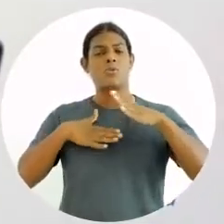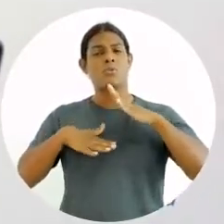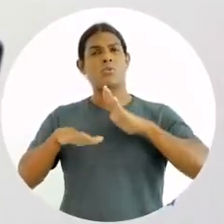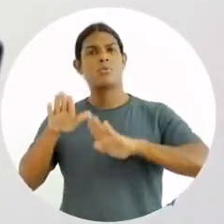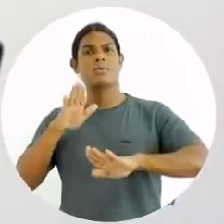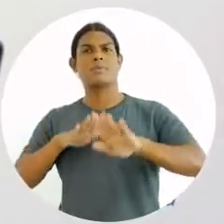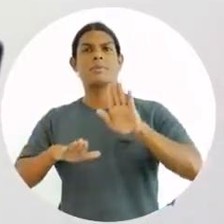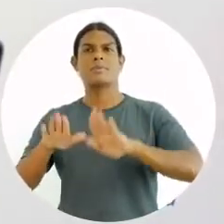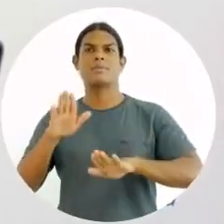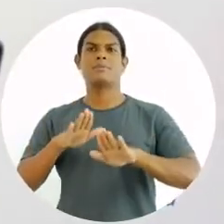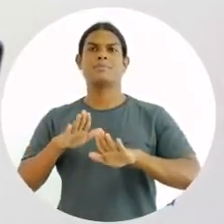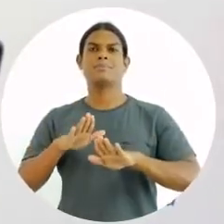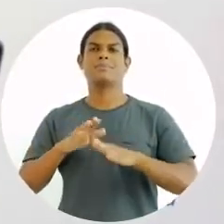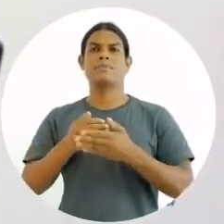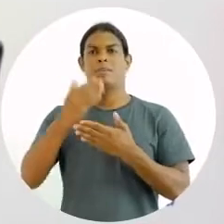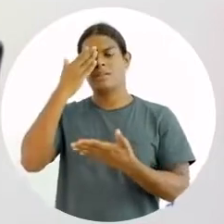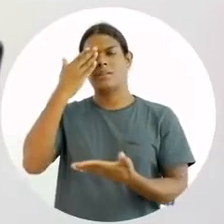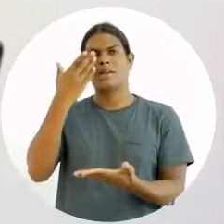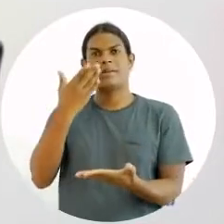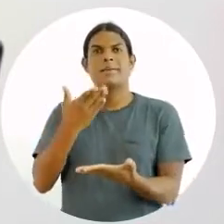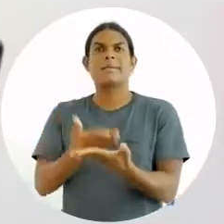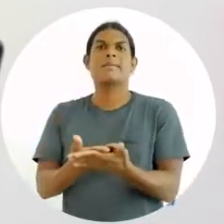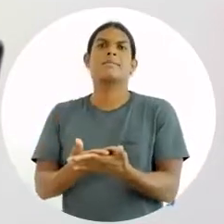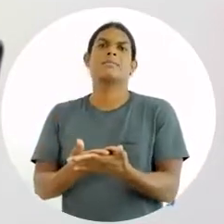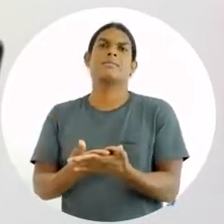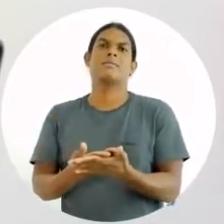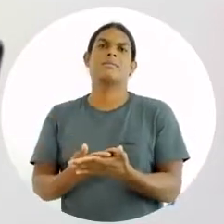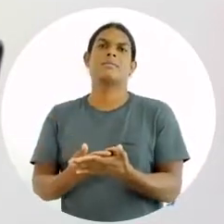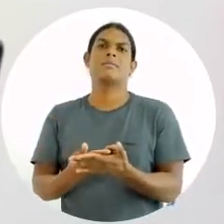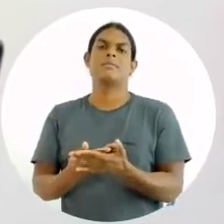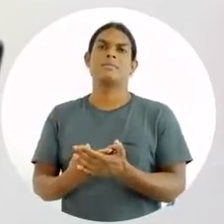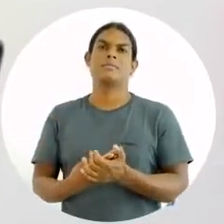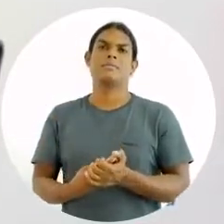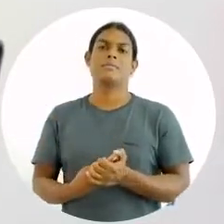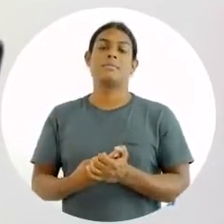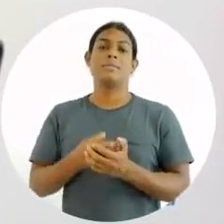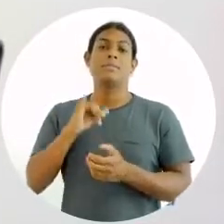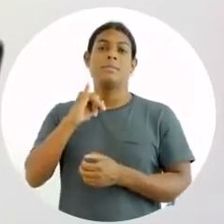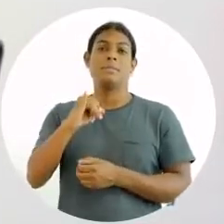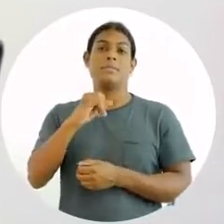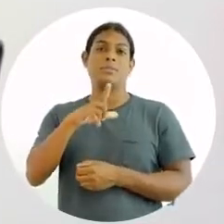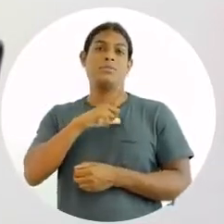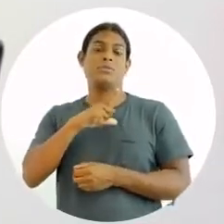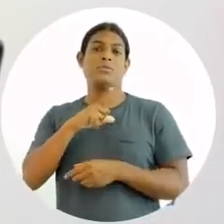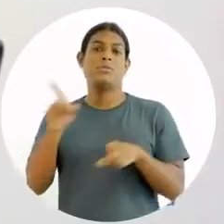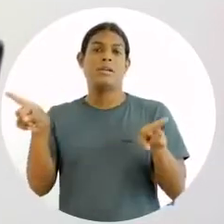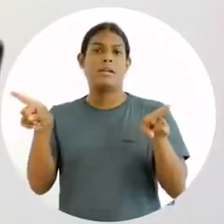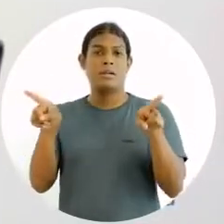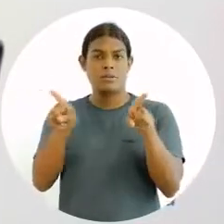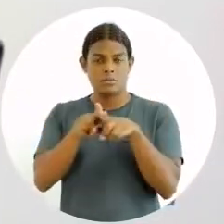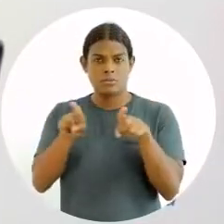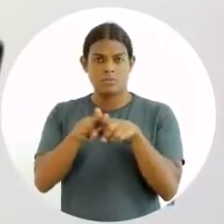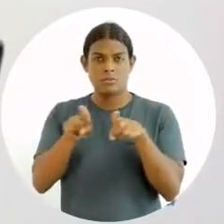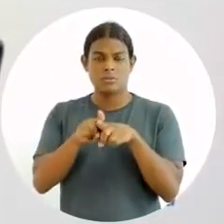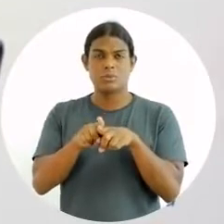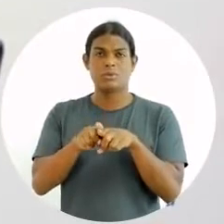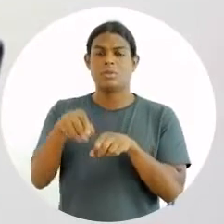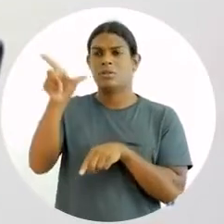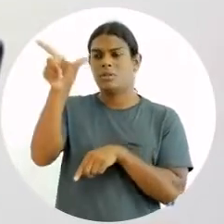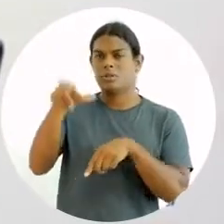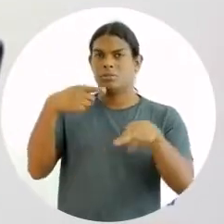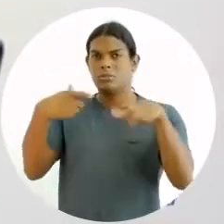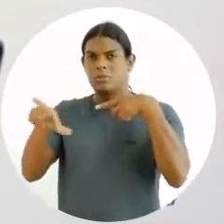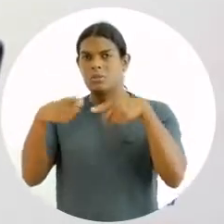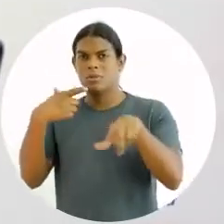confiança. Se eu tiver essas duas situações envolvidas nesse trato, entre o empregador e o